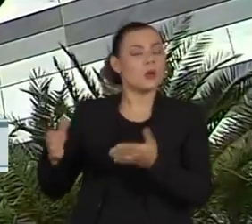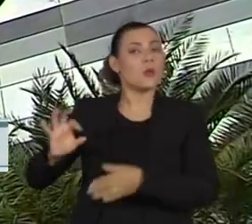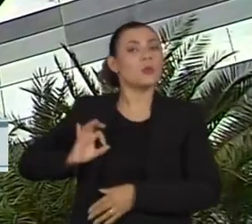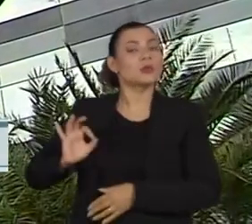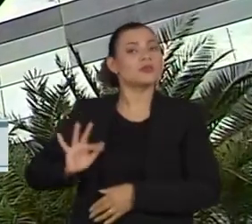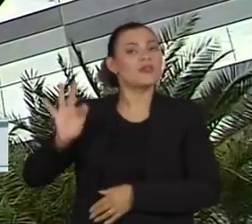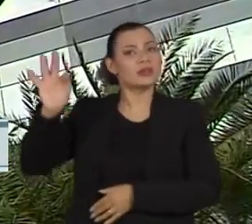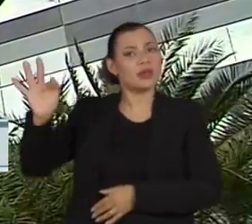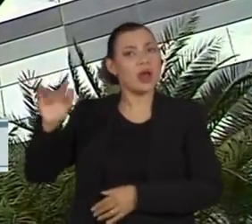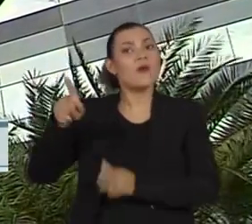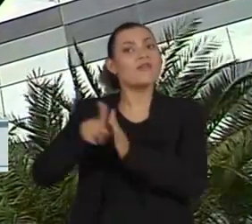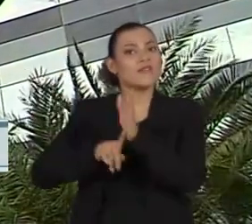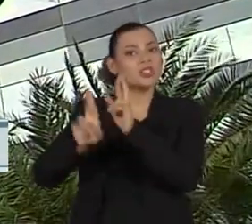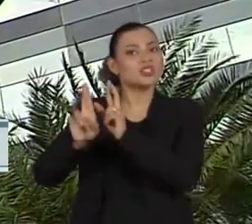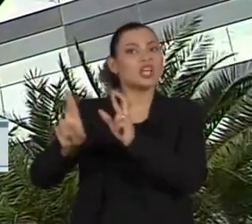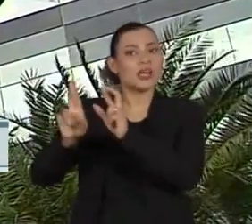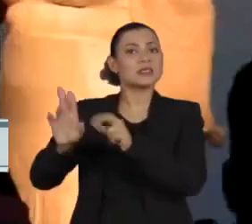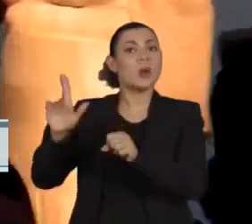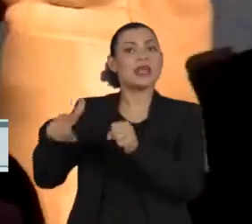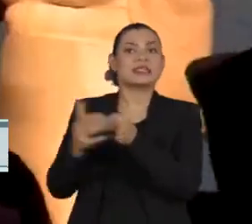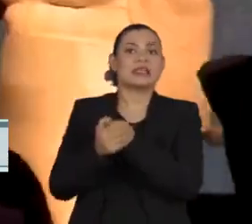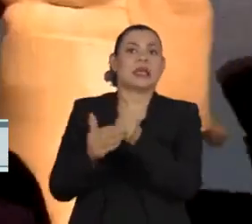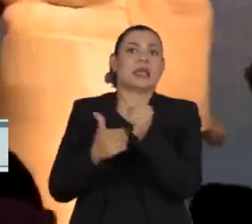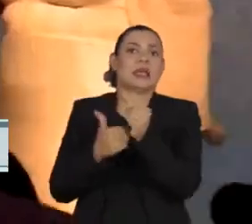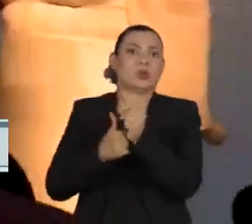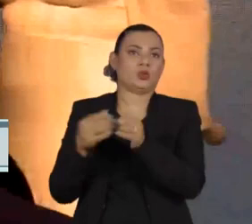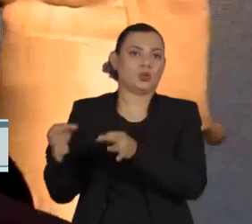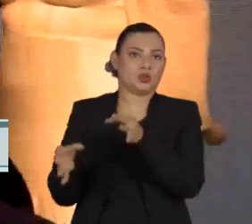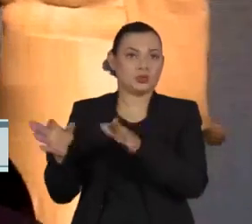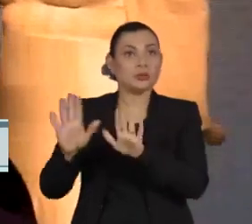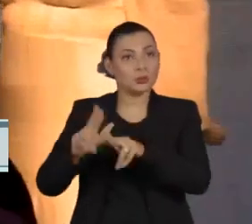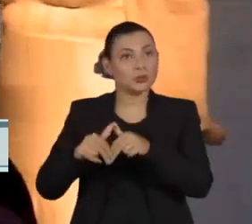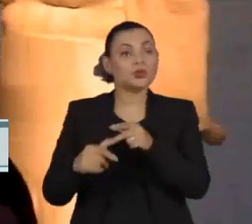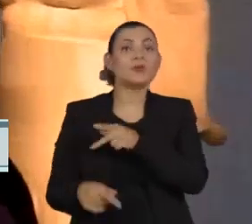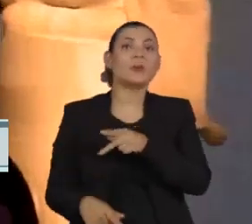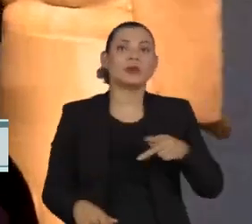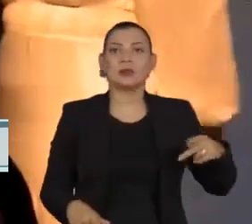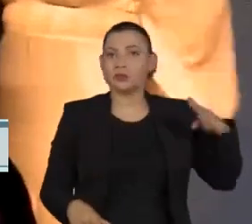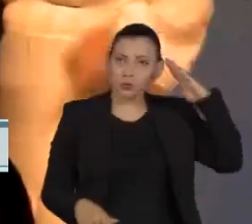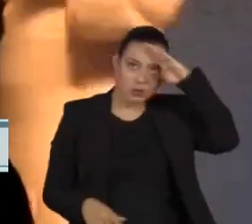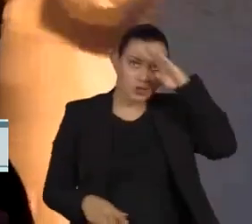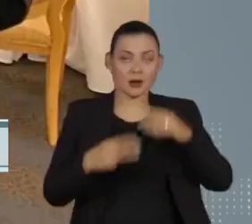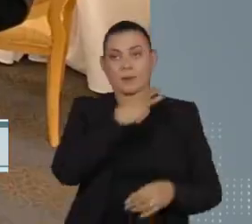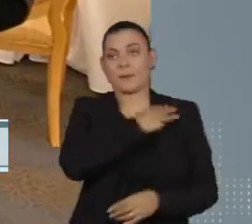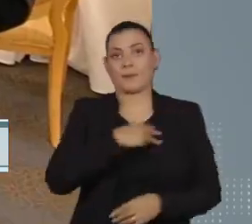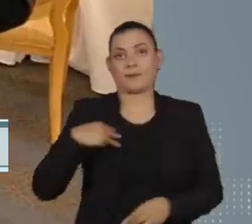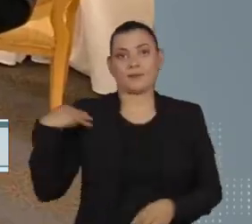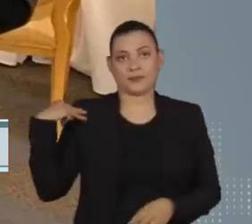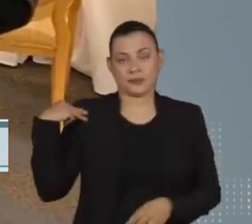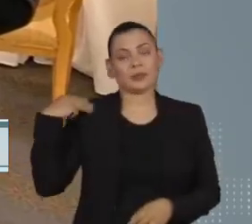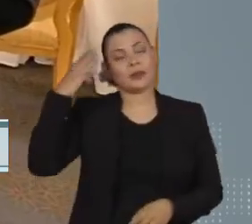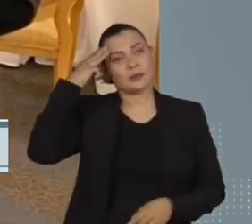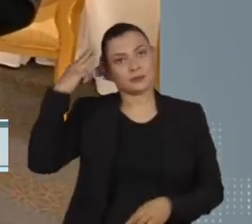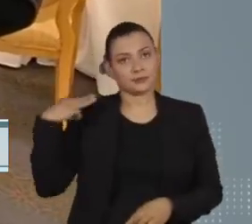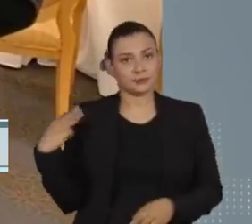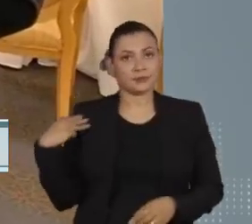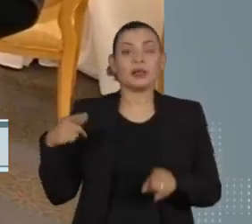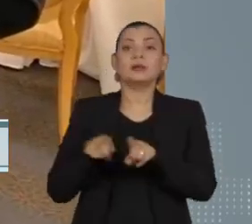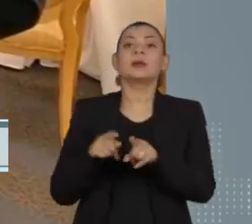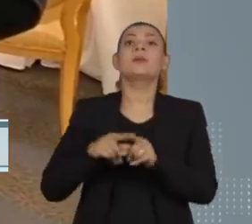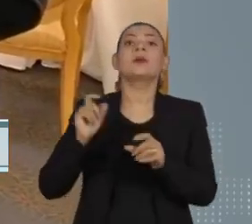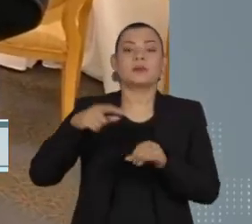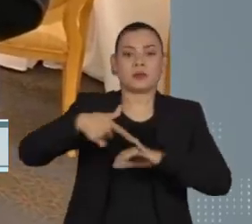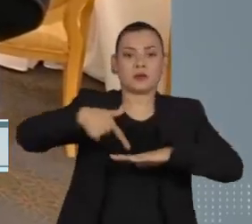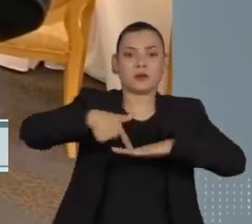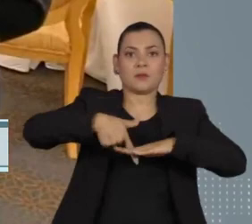Federal, a apuração está em segredo de justiça. Jair Bolsonaro, a ex-primeira-dama Michele e o ex-ministro de Minas e